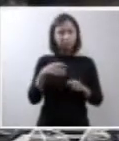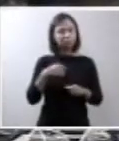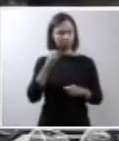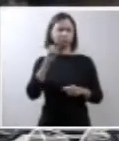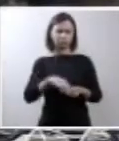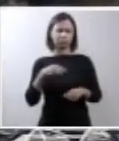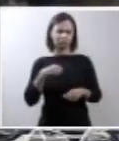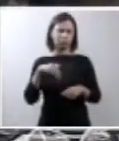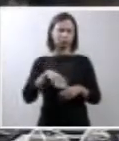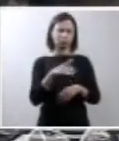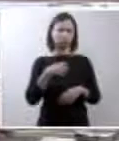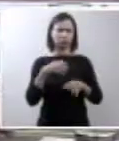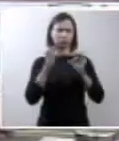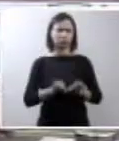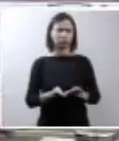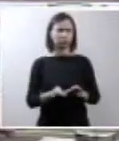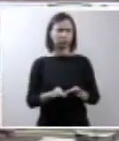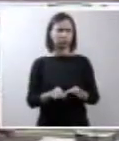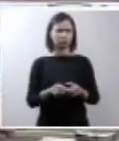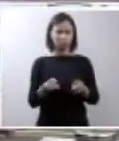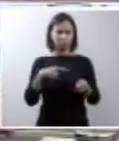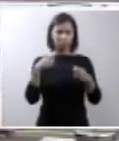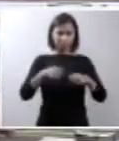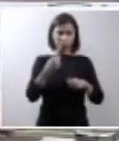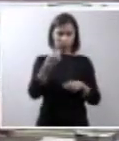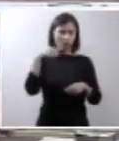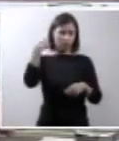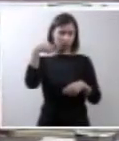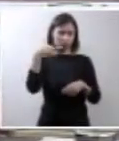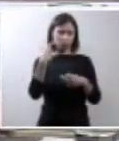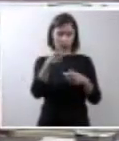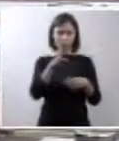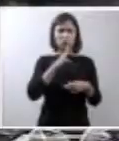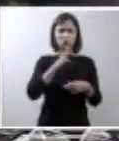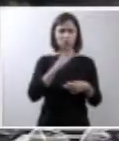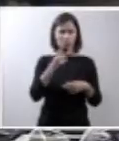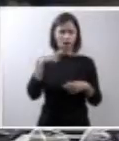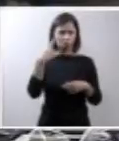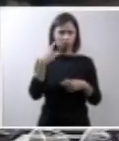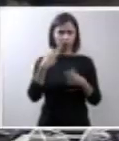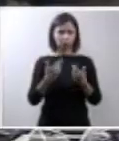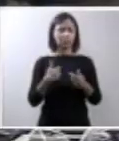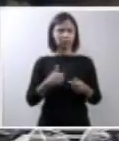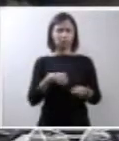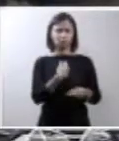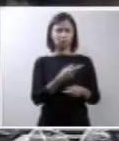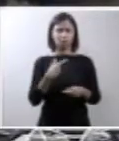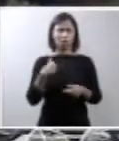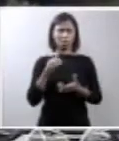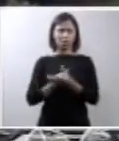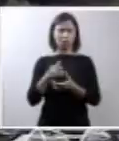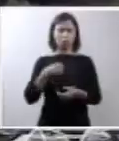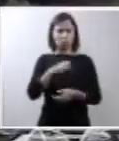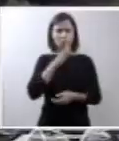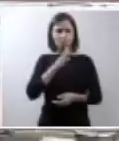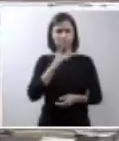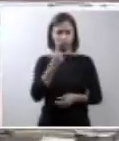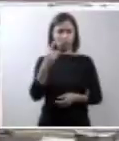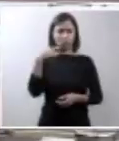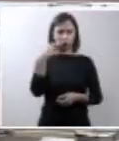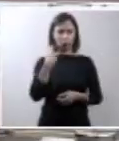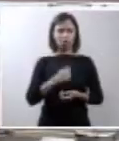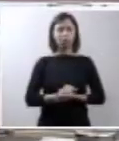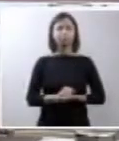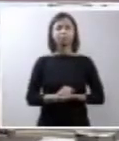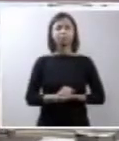certeza. Mas você teria que conseguir um advogado você conhece algum? Conhecemos. Portanto